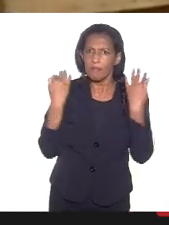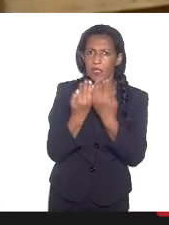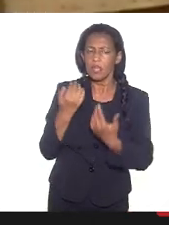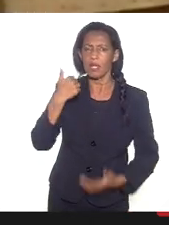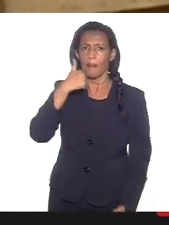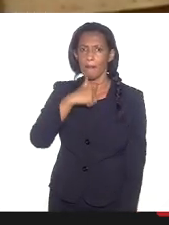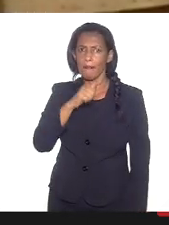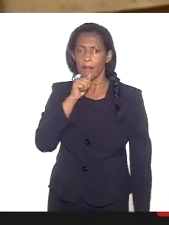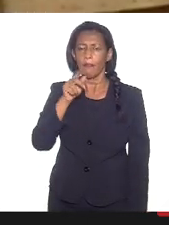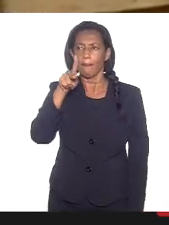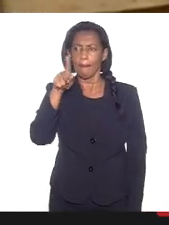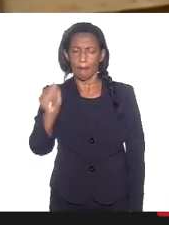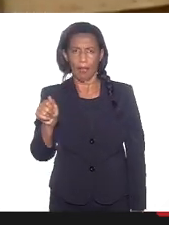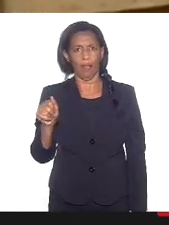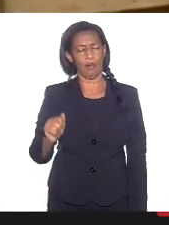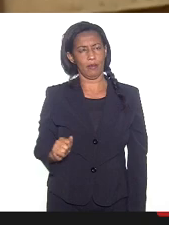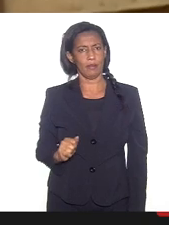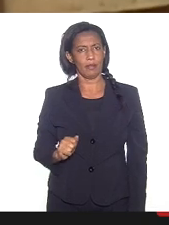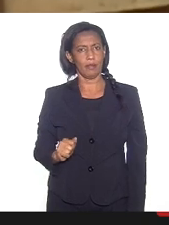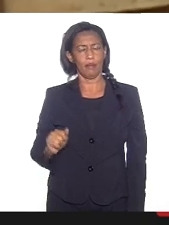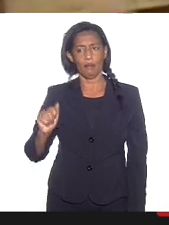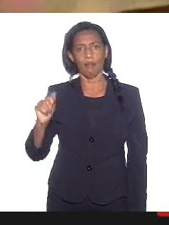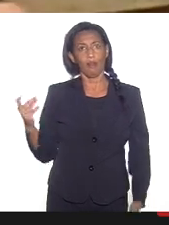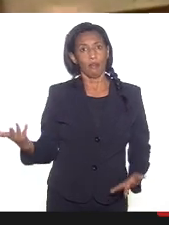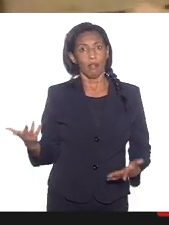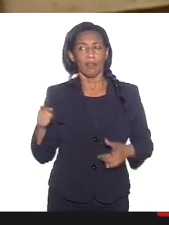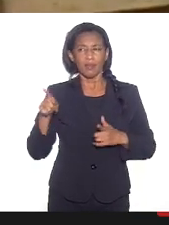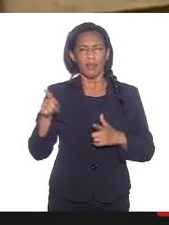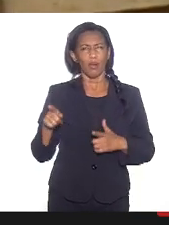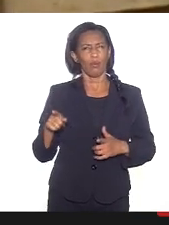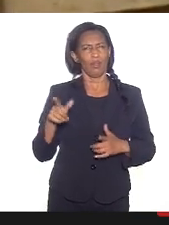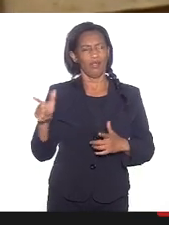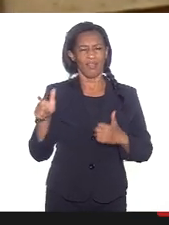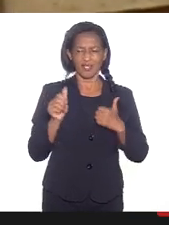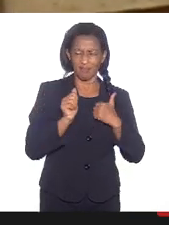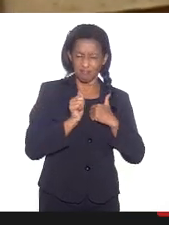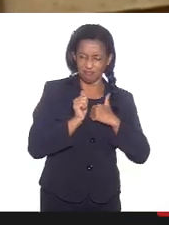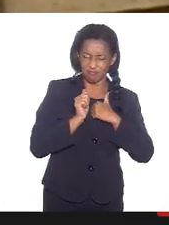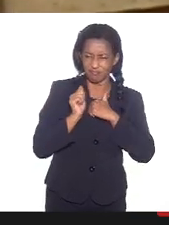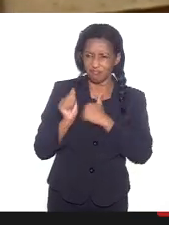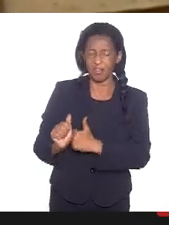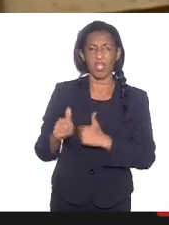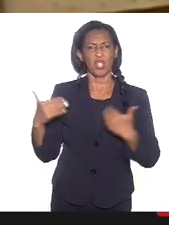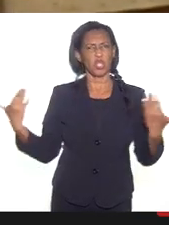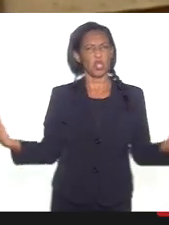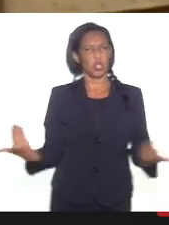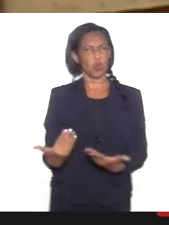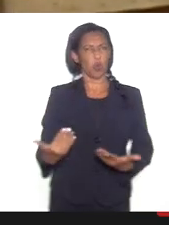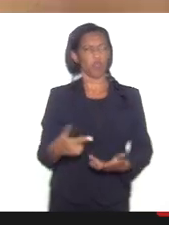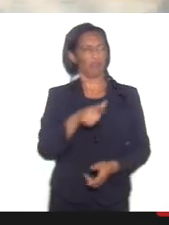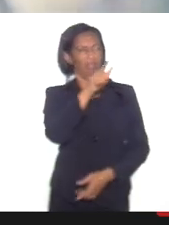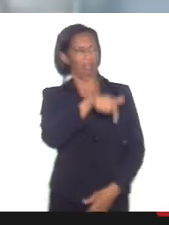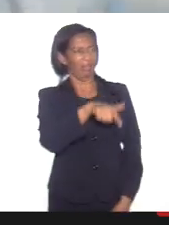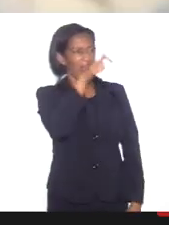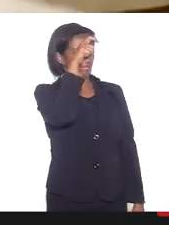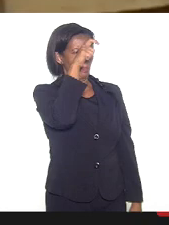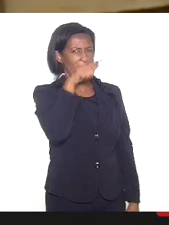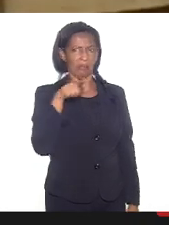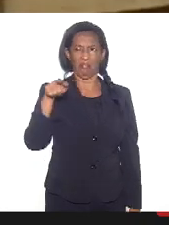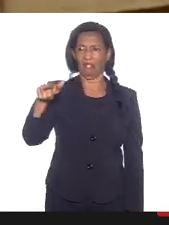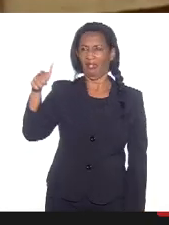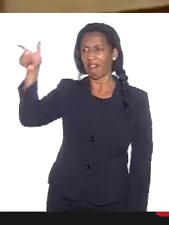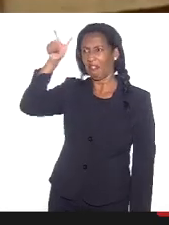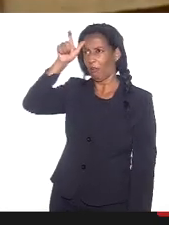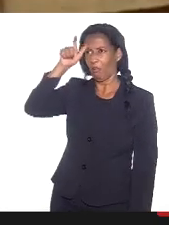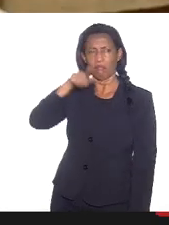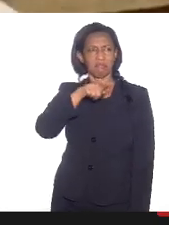insetos. Então, essa segmentação que hoje se demoniza fulano, que se demoniza um bando, que